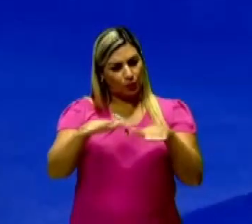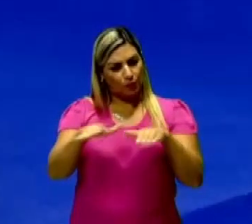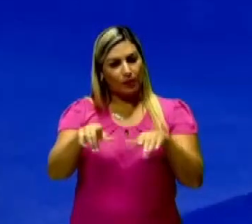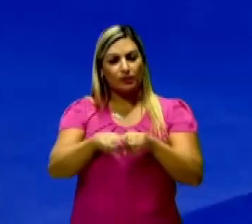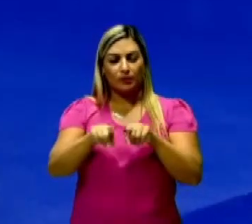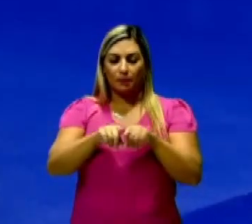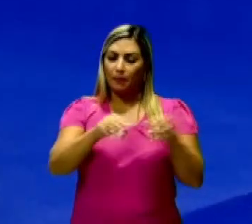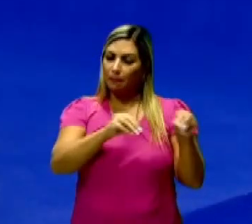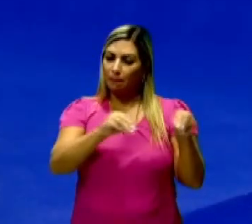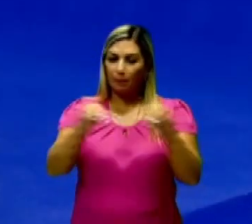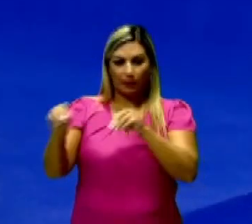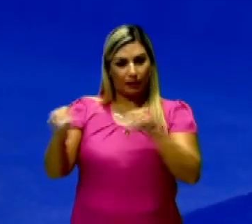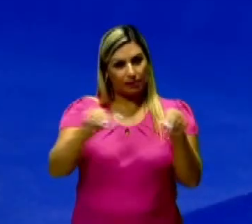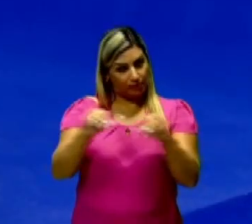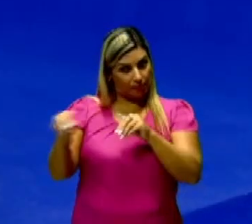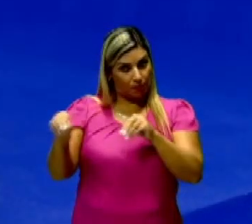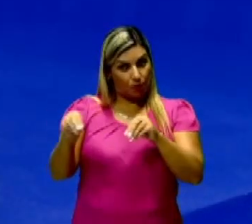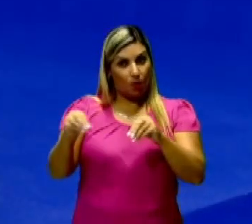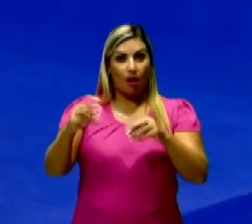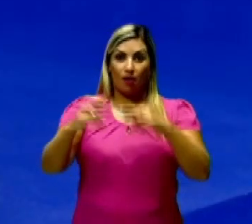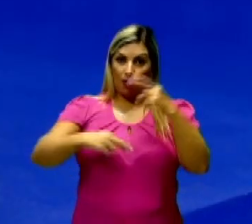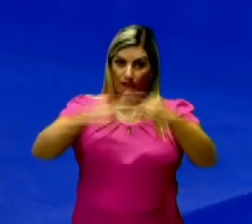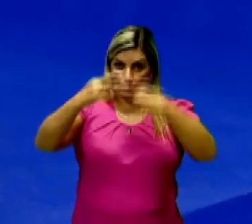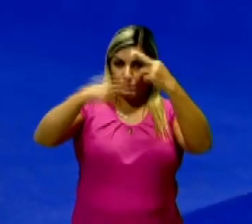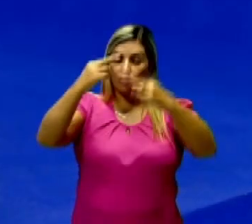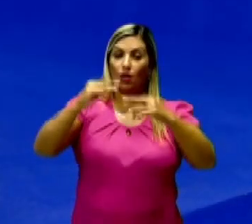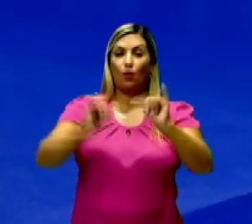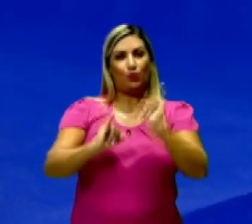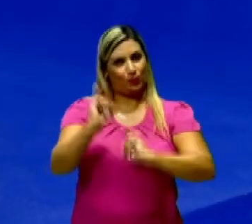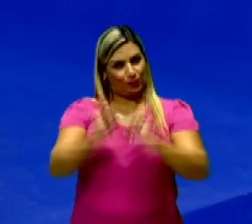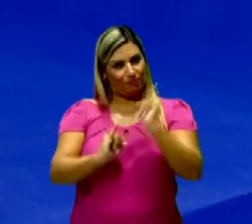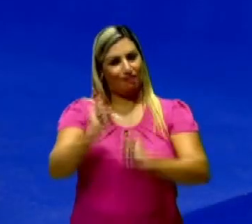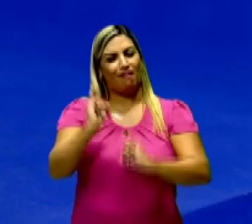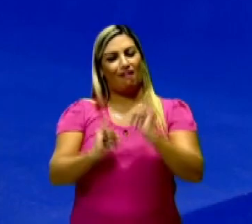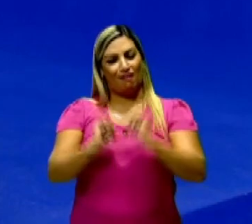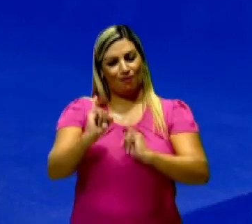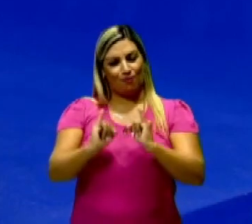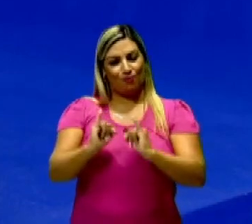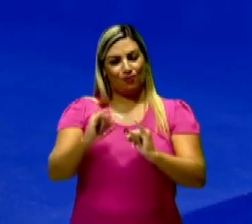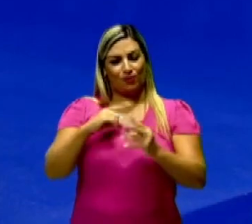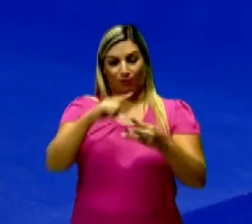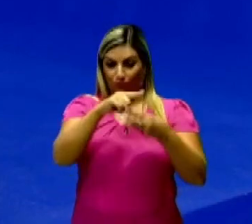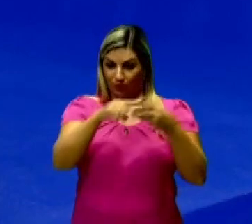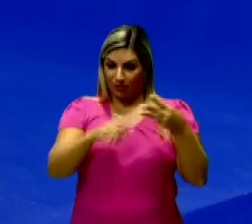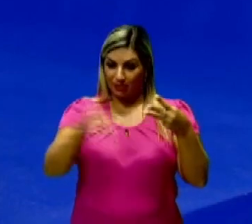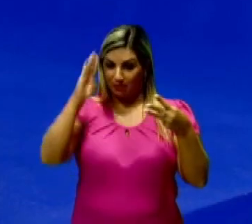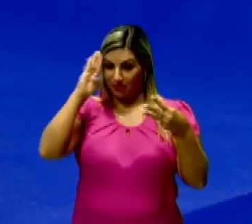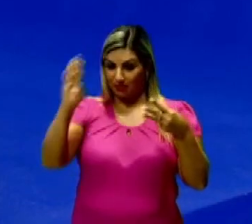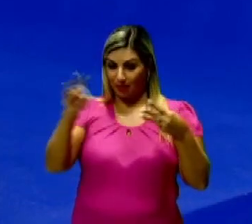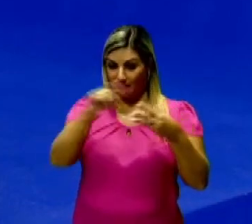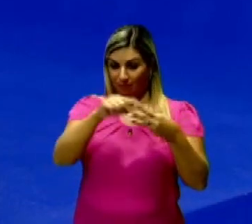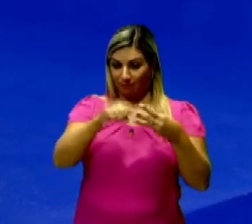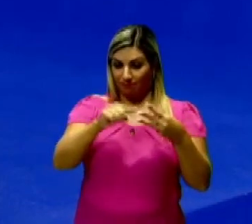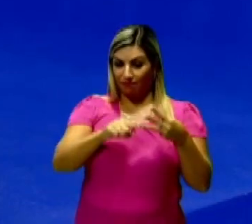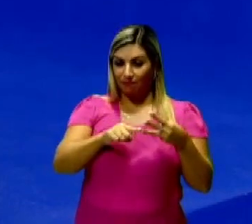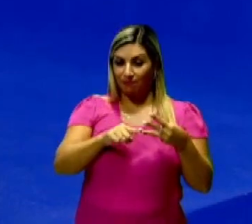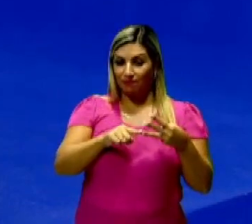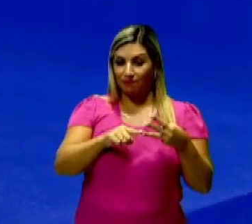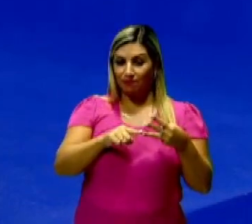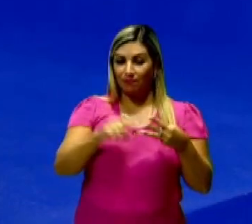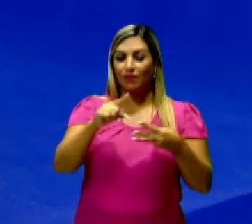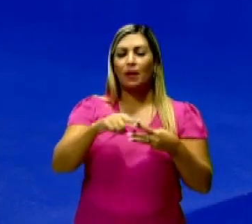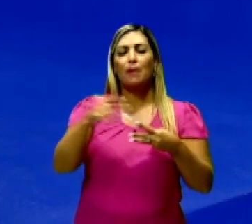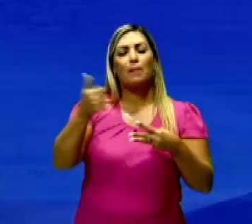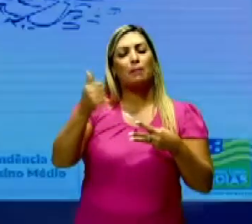migração mundial com a Revolução Industrial. Lembrando que nós teremos três grandes revoluções, né? Então, três revoluções industriais.